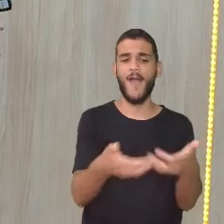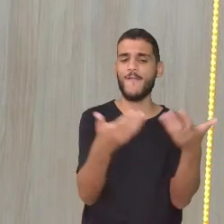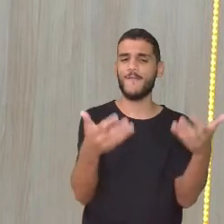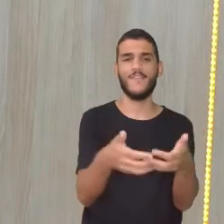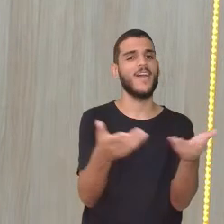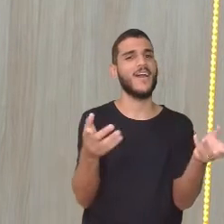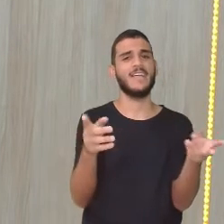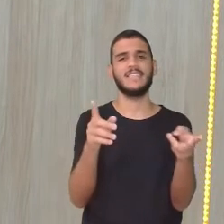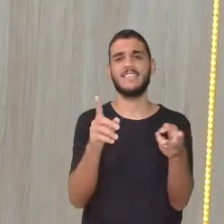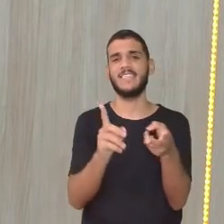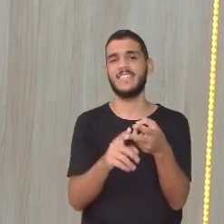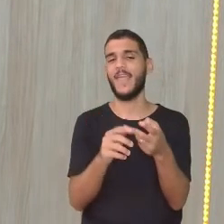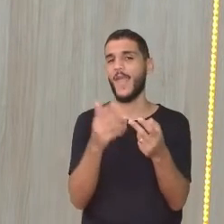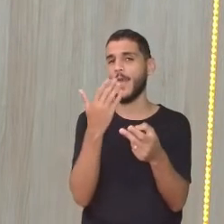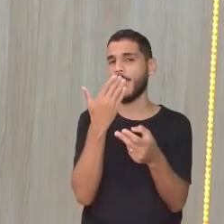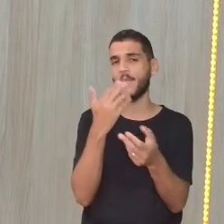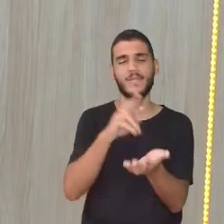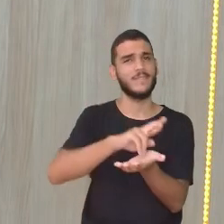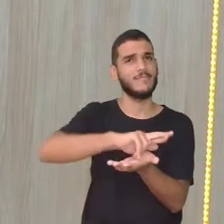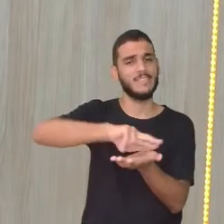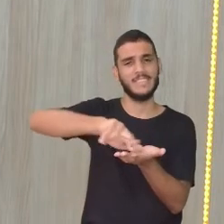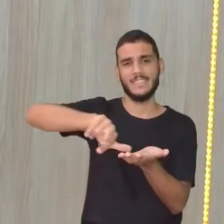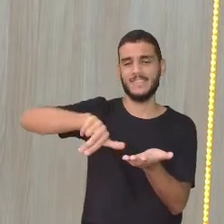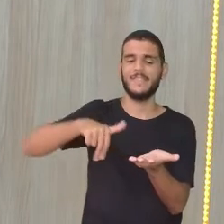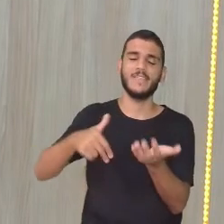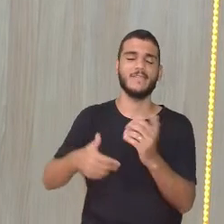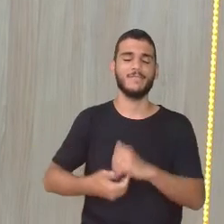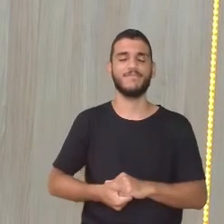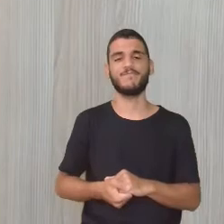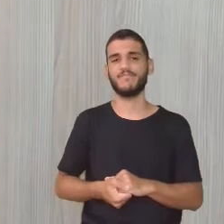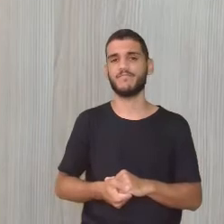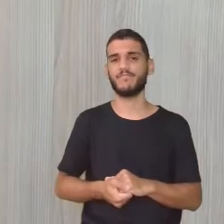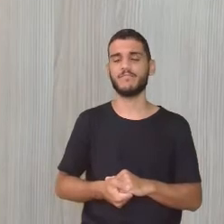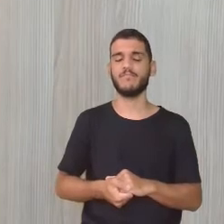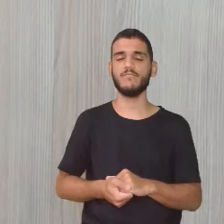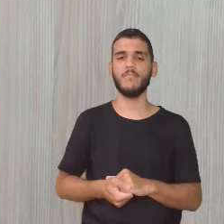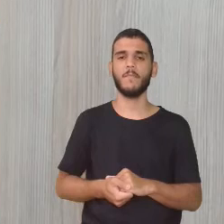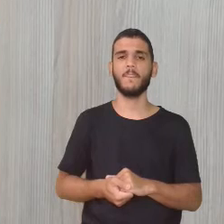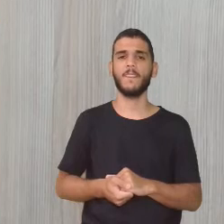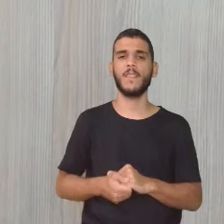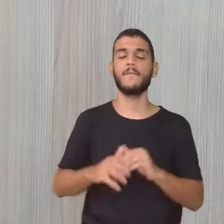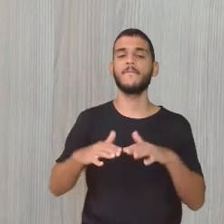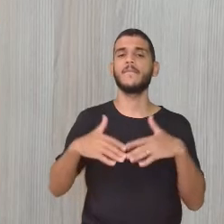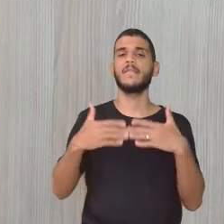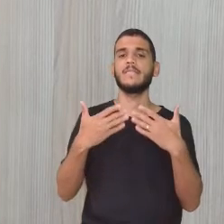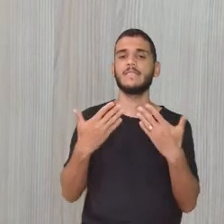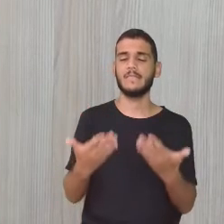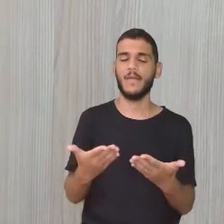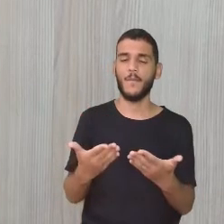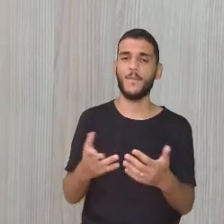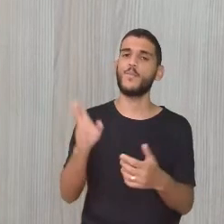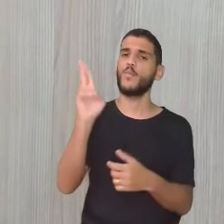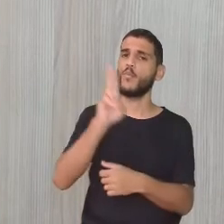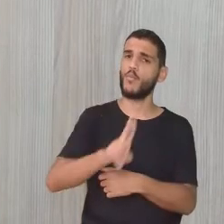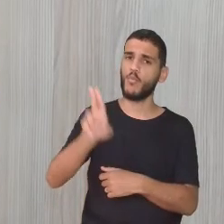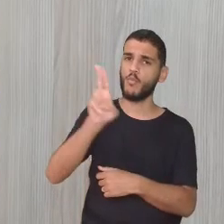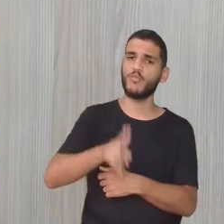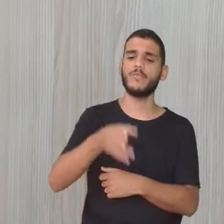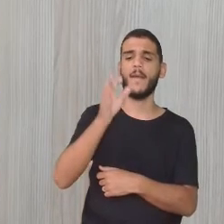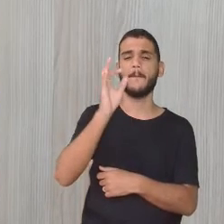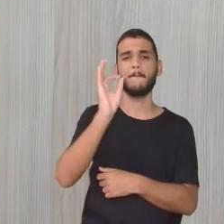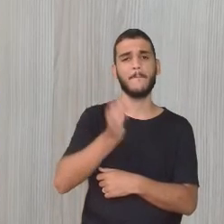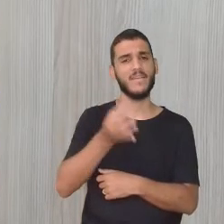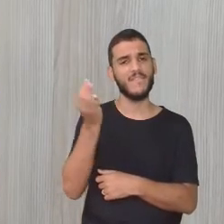é? A gente não sabe nem o que é tomate mais, não é verdade? E veja que aí, além da gente dar uma utilidade ótima pra questão